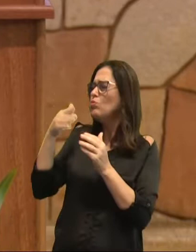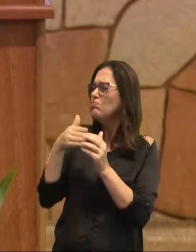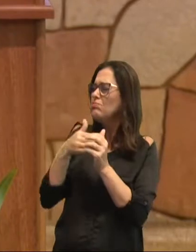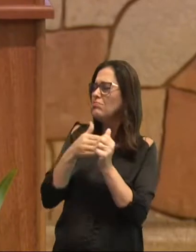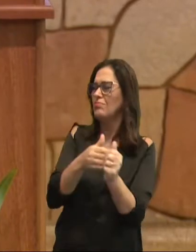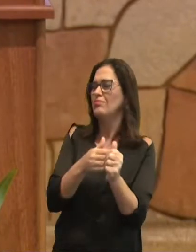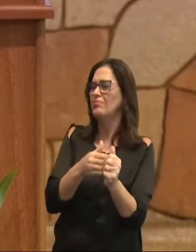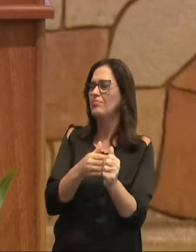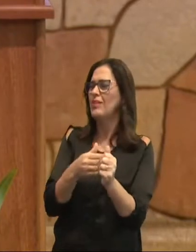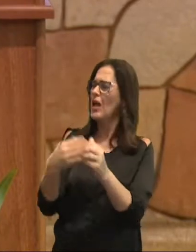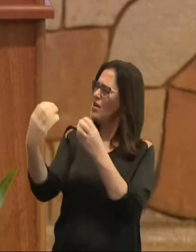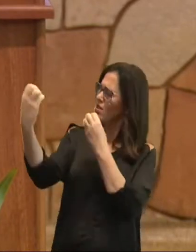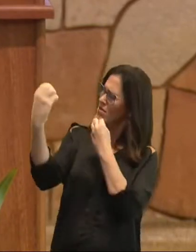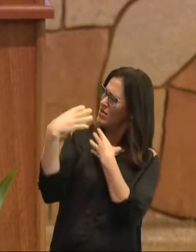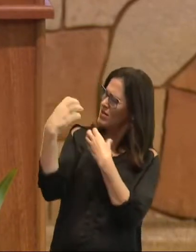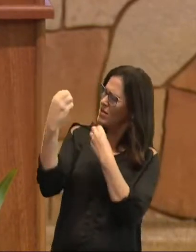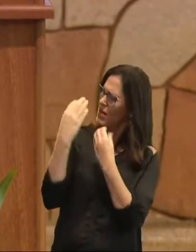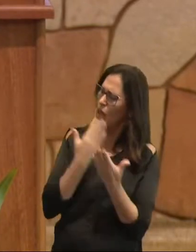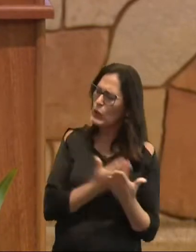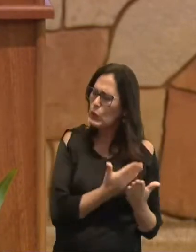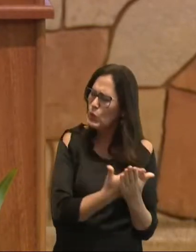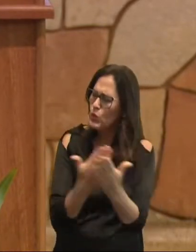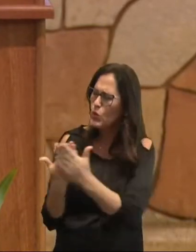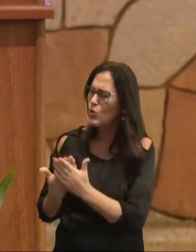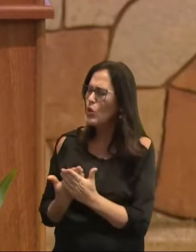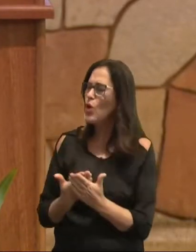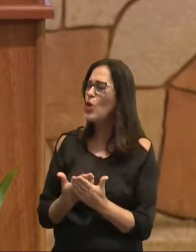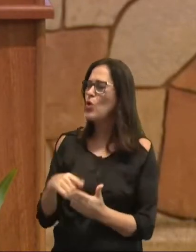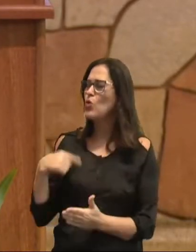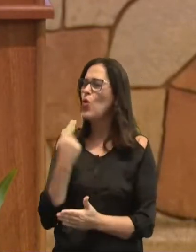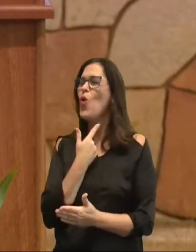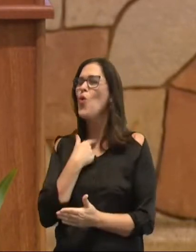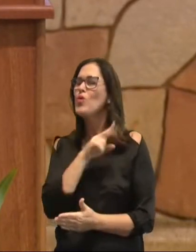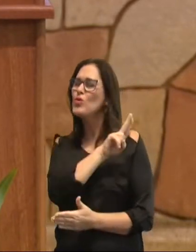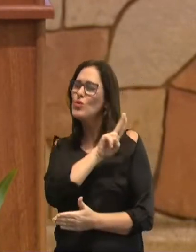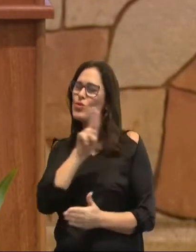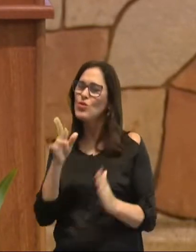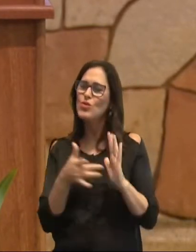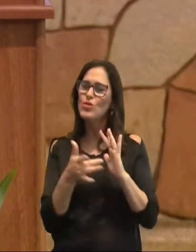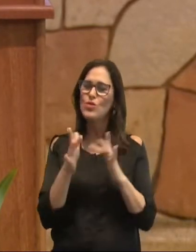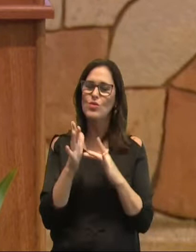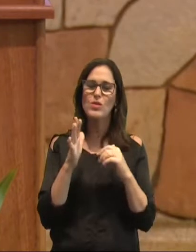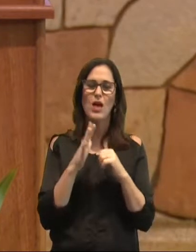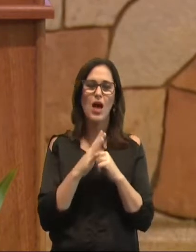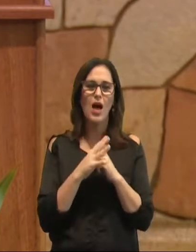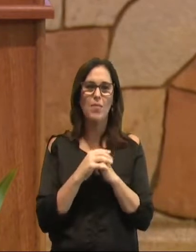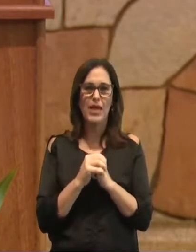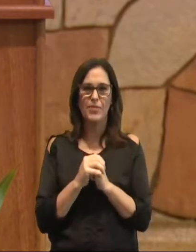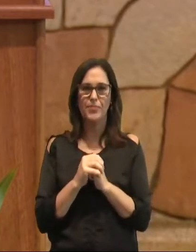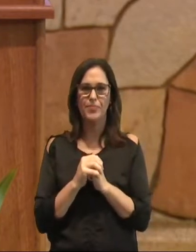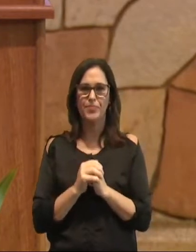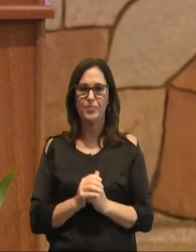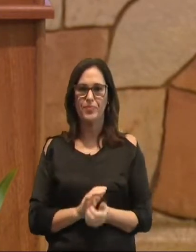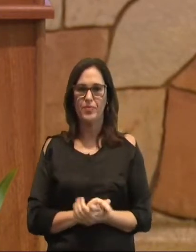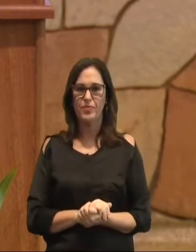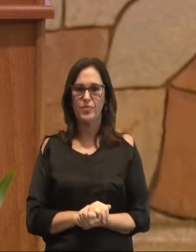Pai. Instrui-nos nesse estudo. É o nosso desejo em nome de Jesus. Amém.